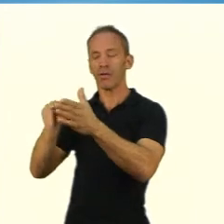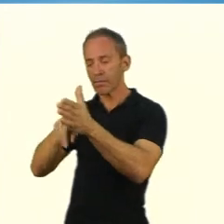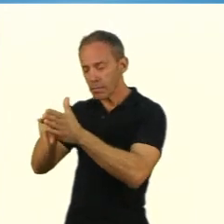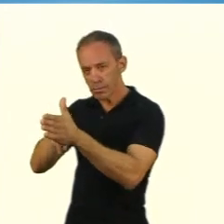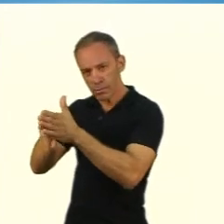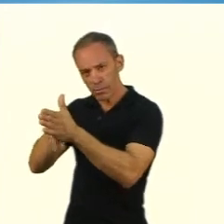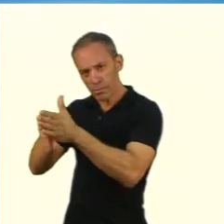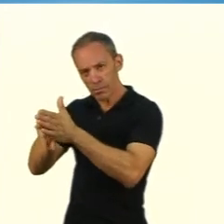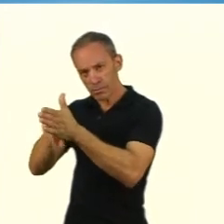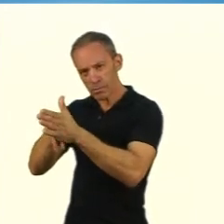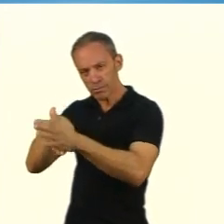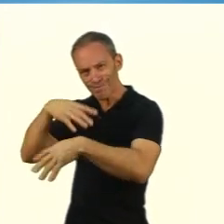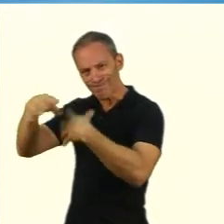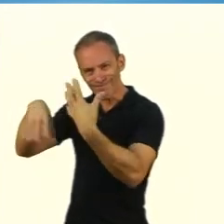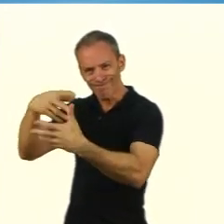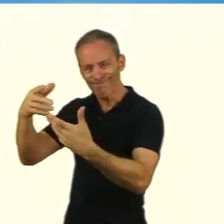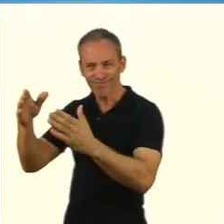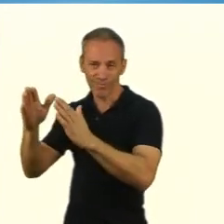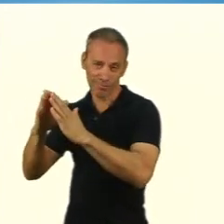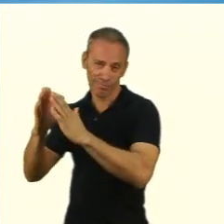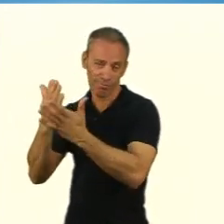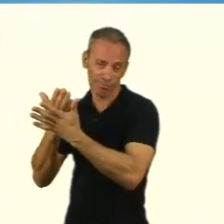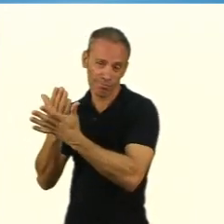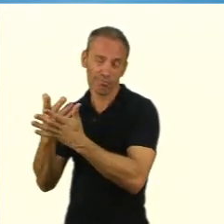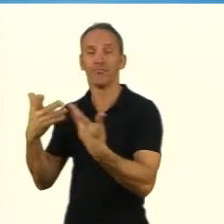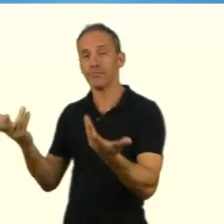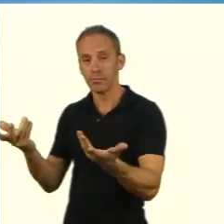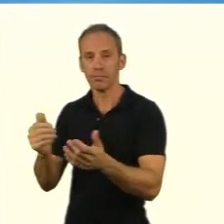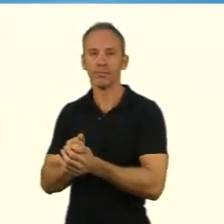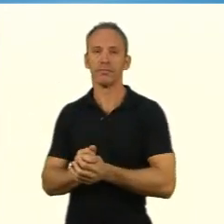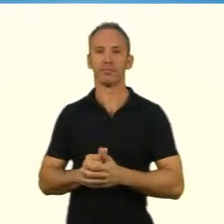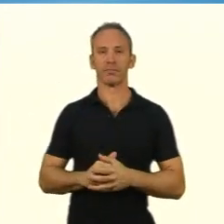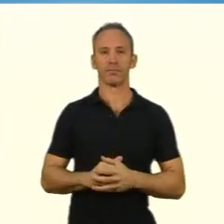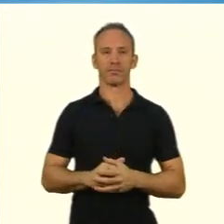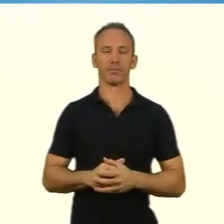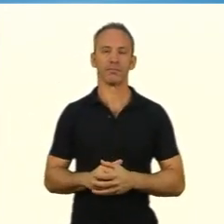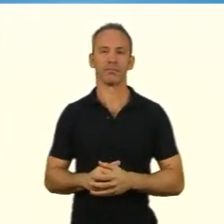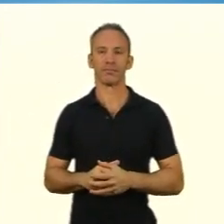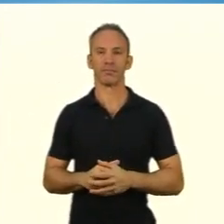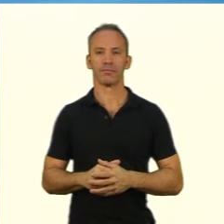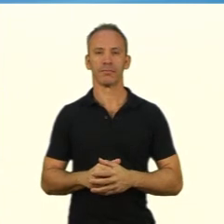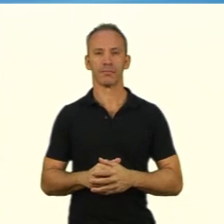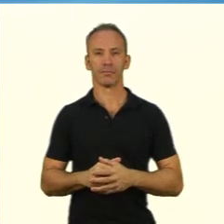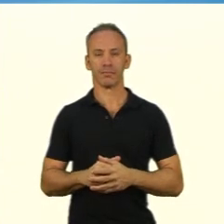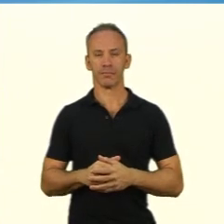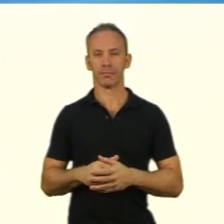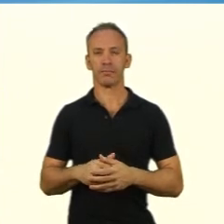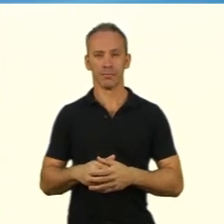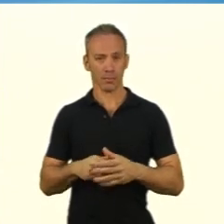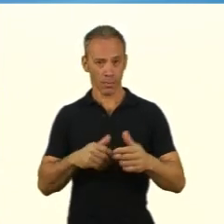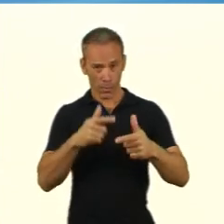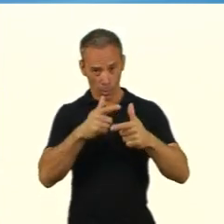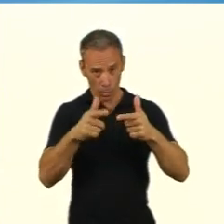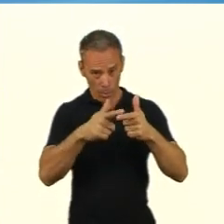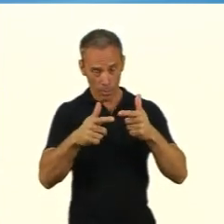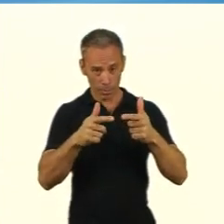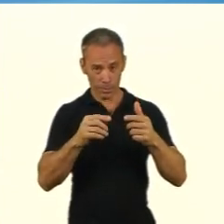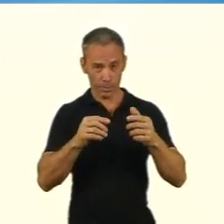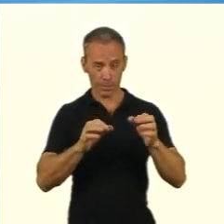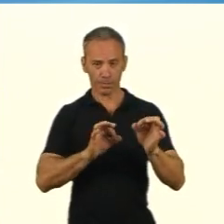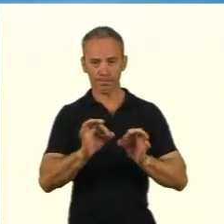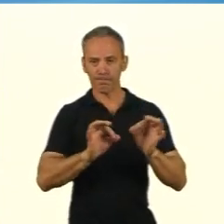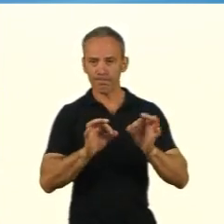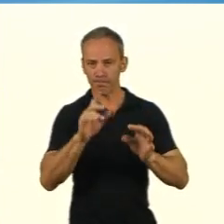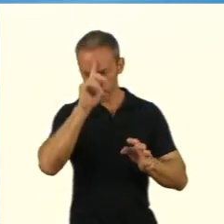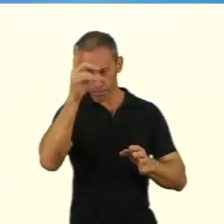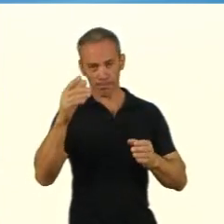construindo um cenário mais amplo que me permite então ao final um relatório complexo sobre aquele fenômeno que eu